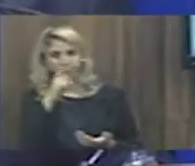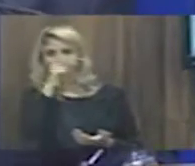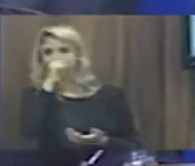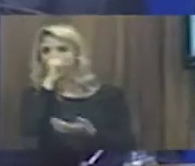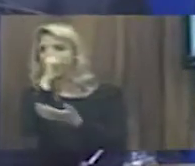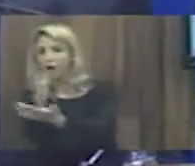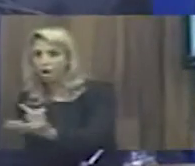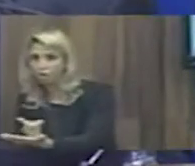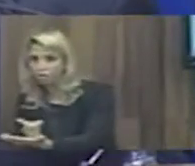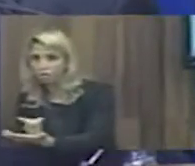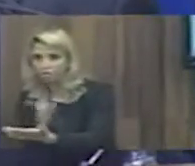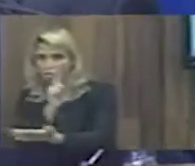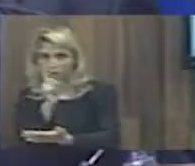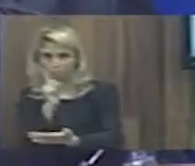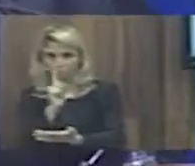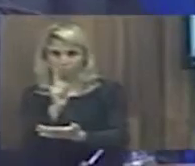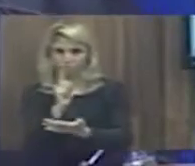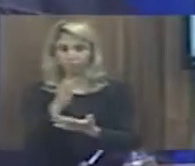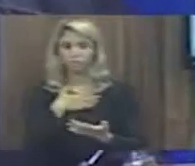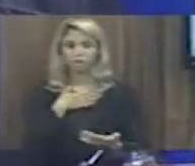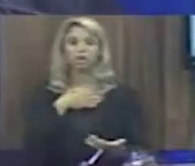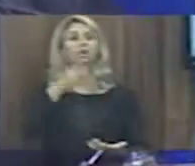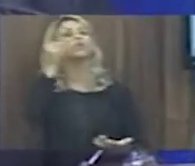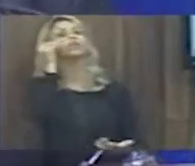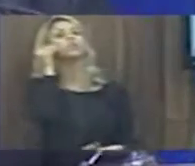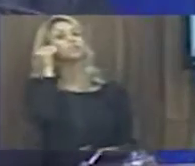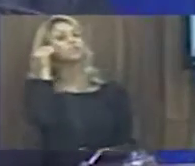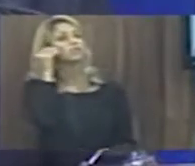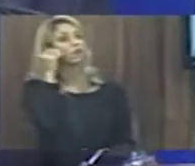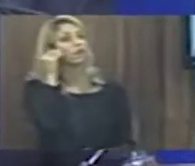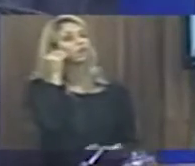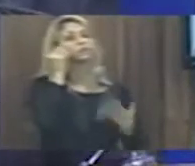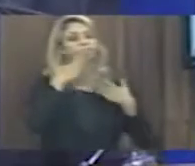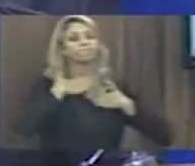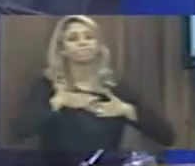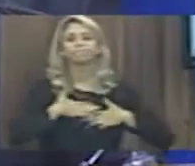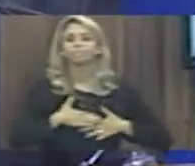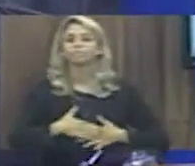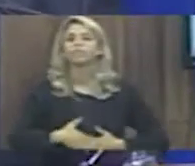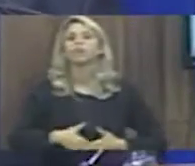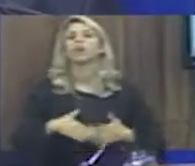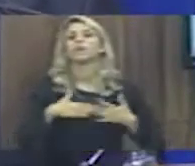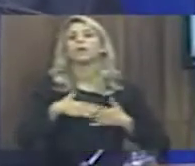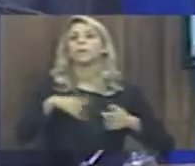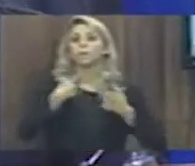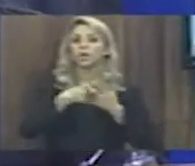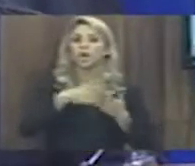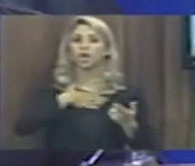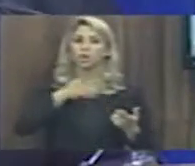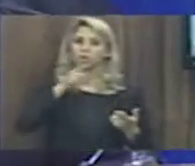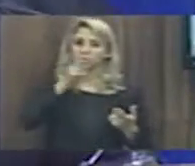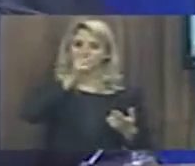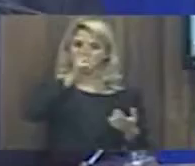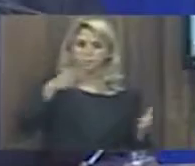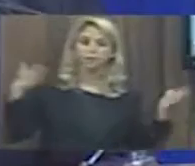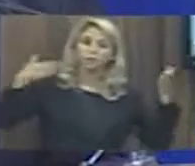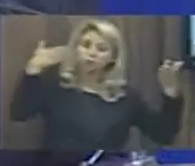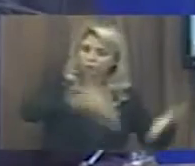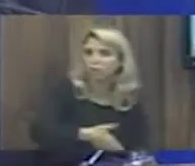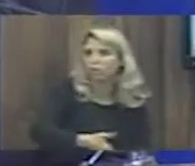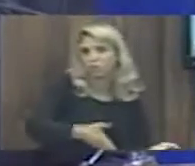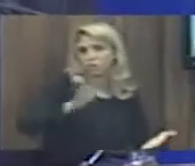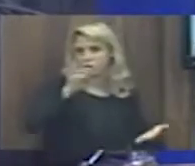não ser tão efusivo como eu sou diariamente.